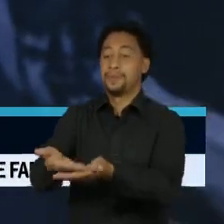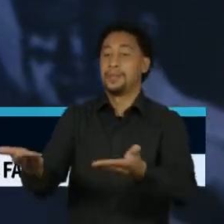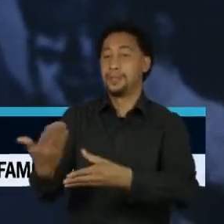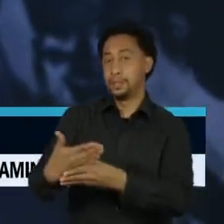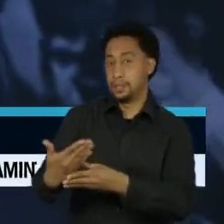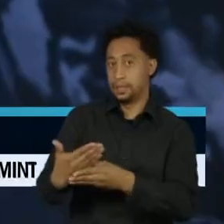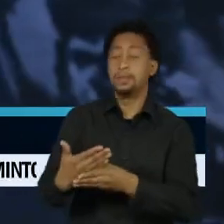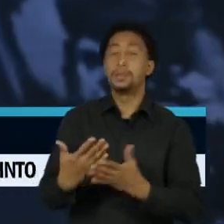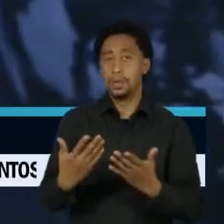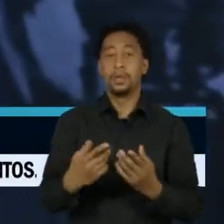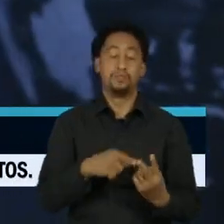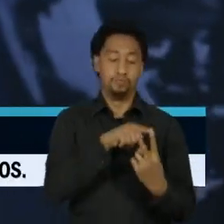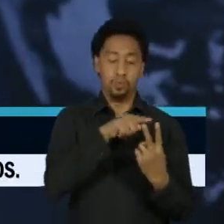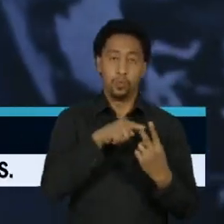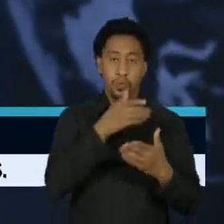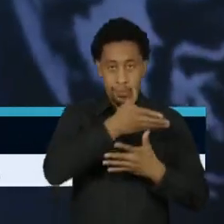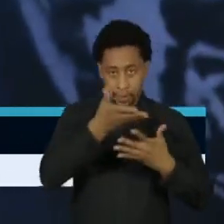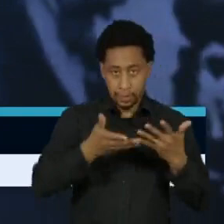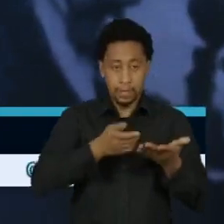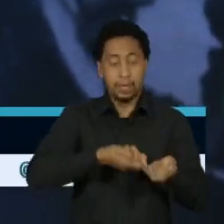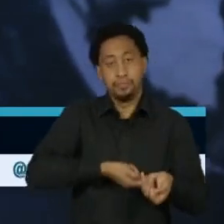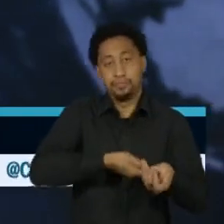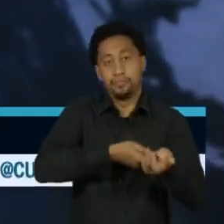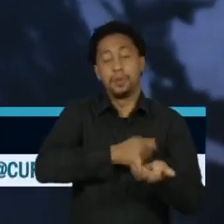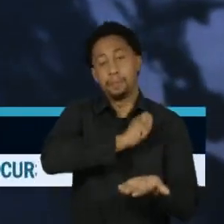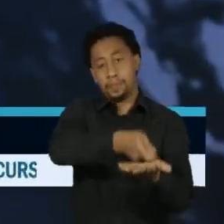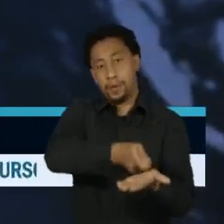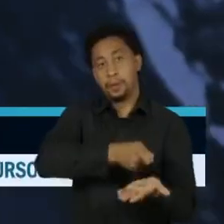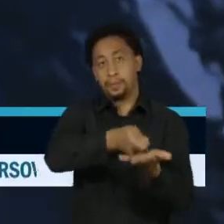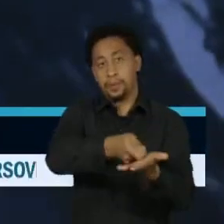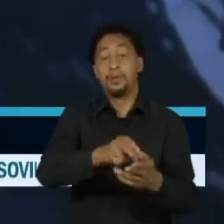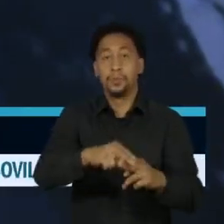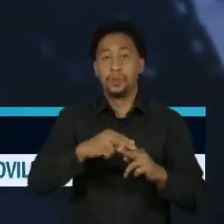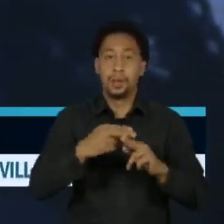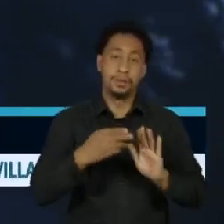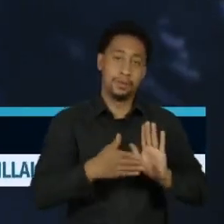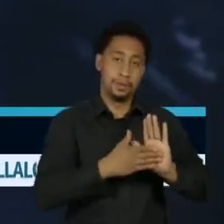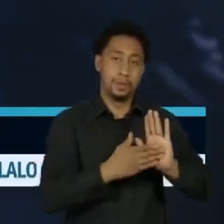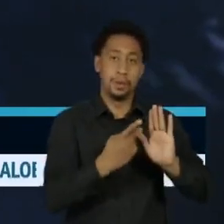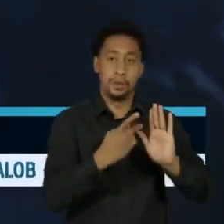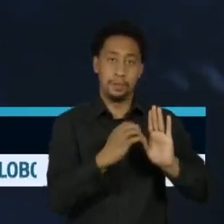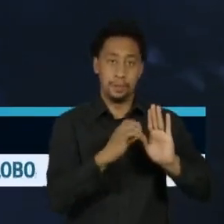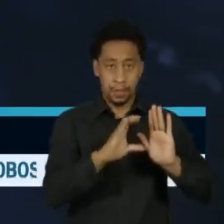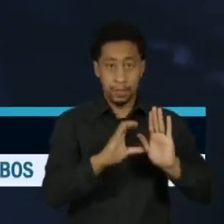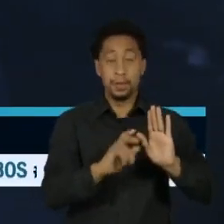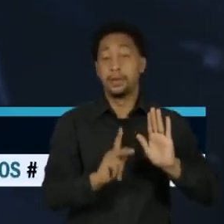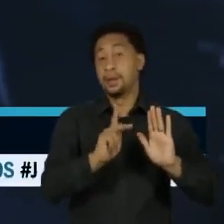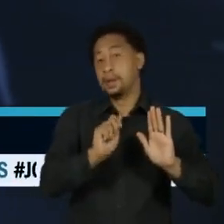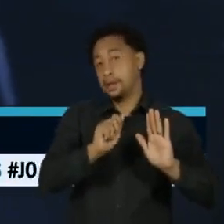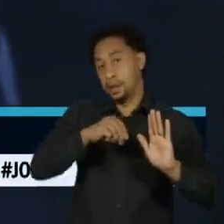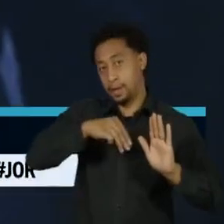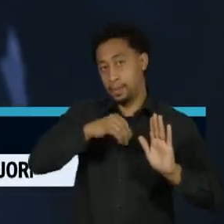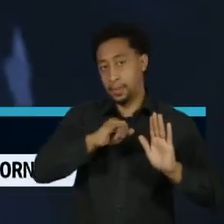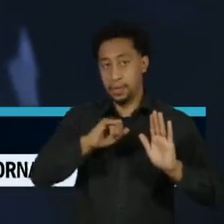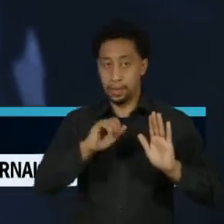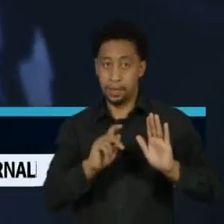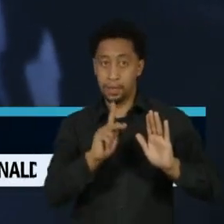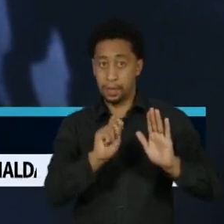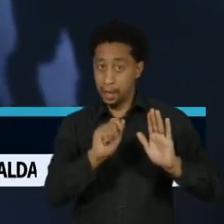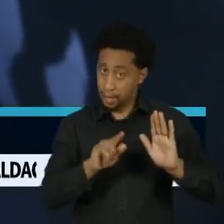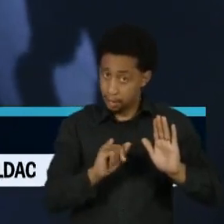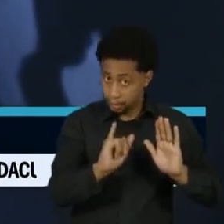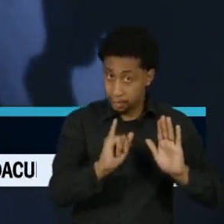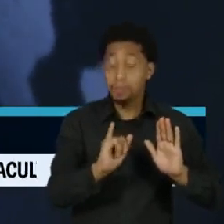primeiras parcelas do auxílio aprovado na PEC Kamikaze. As medidas de auxílio adotadas pelo governo federal são alvo de críticas de